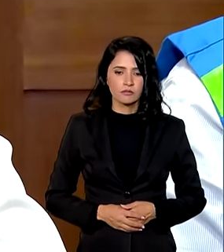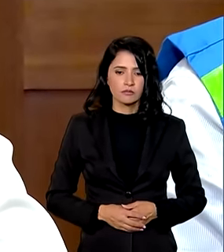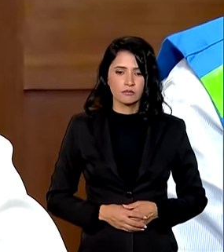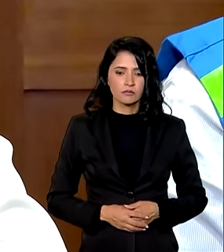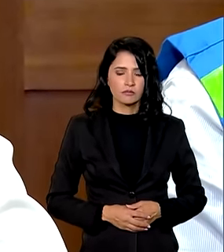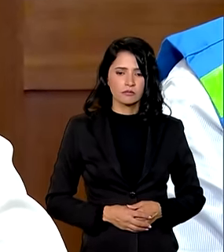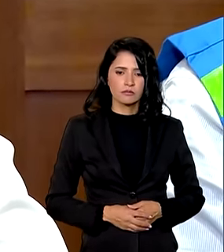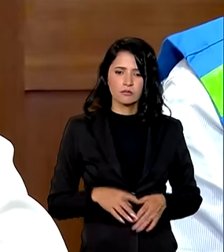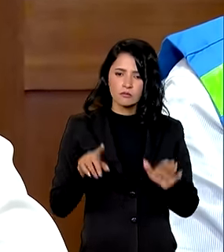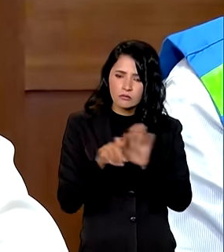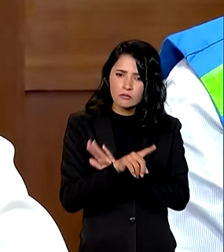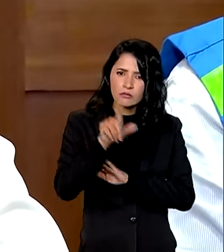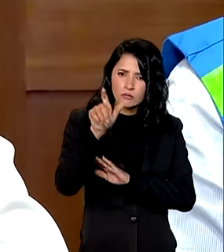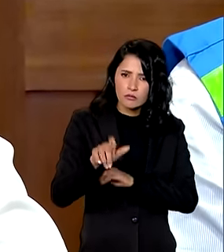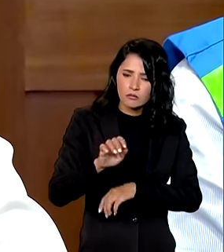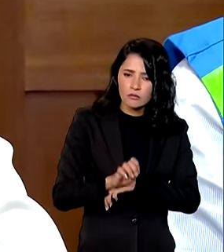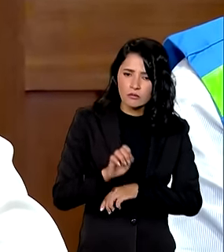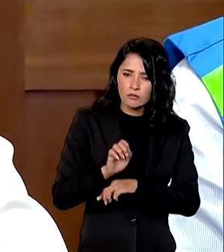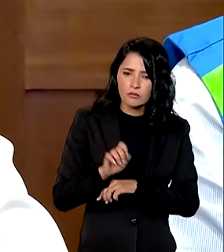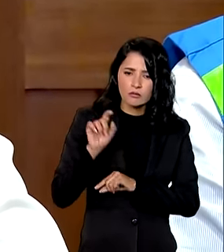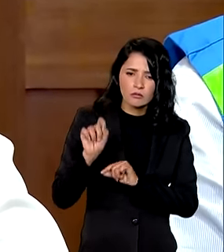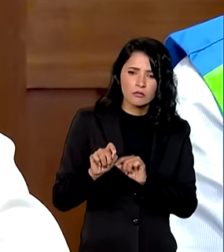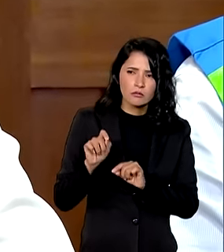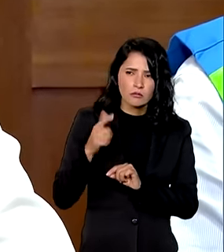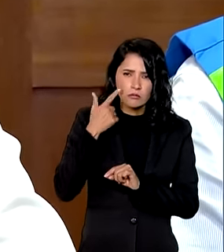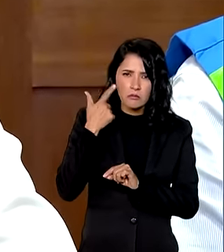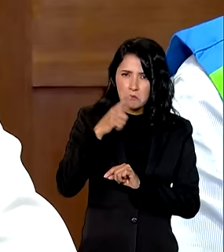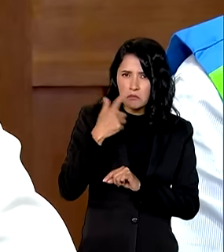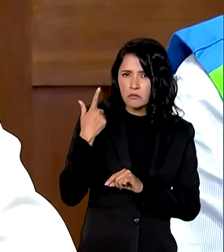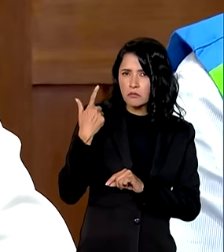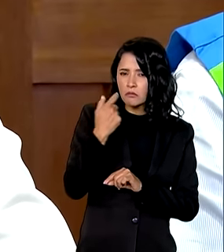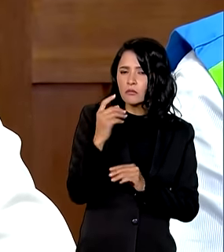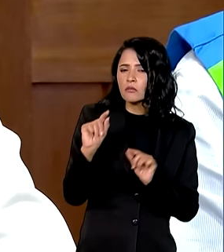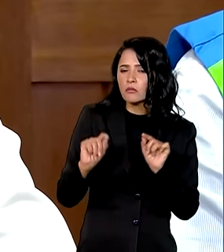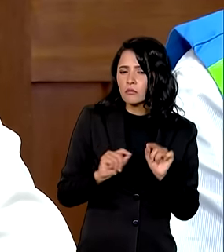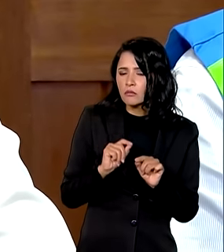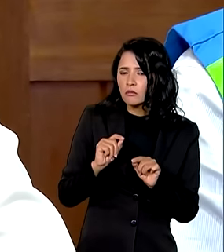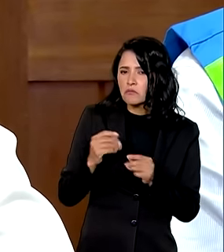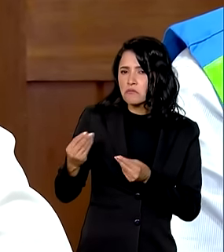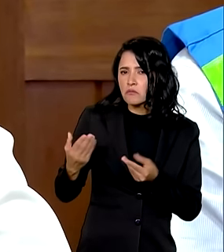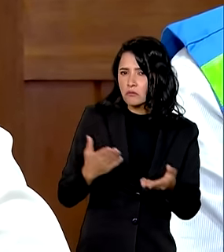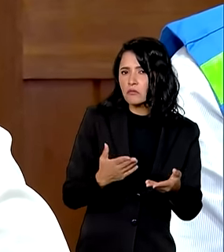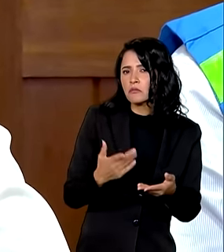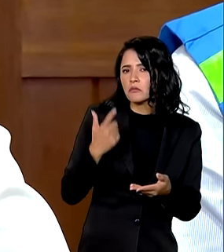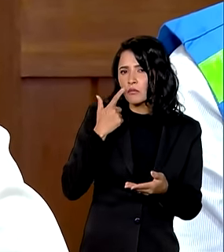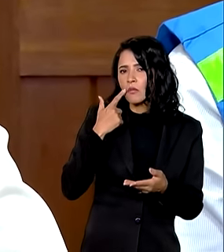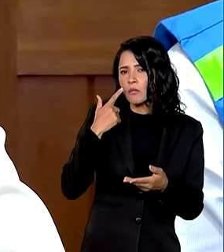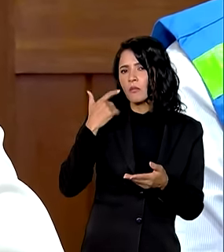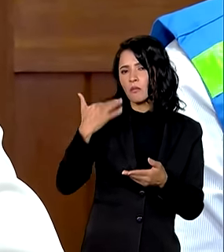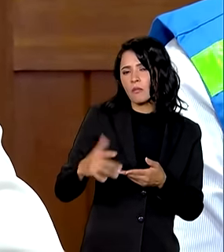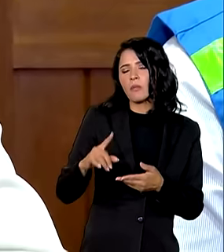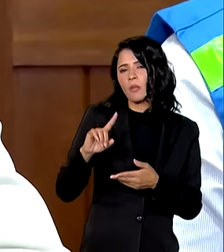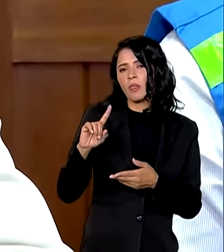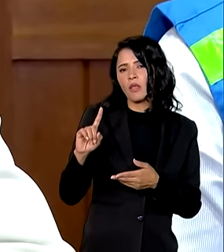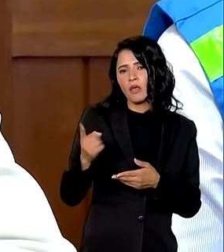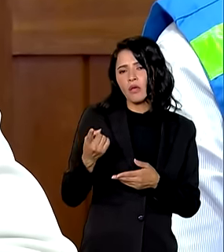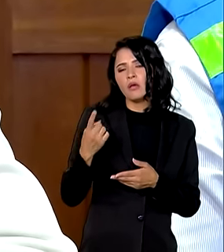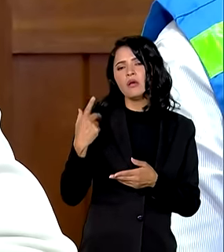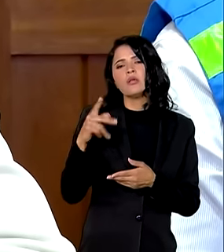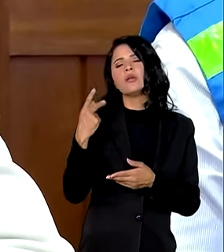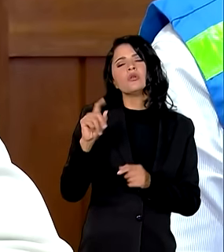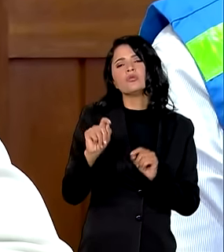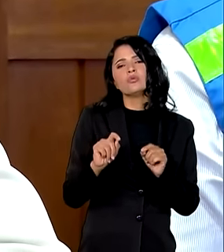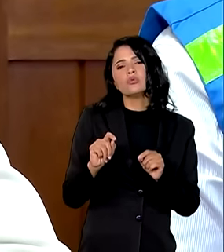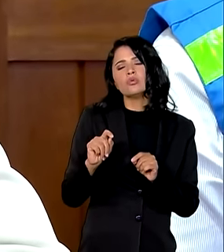estadunidense Elon Musk anunciou no seu twitter o interesse de doar mil como ele descreveu unidades da sua